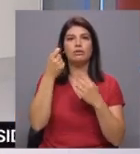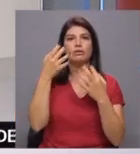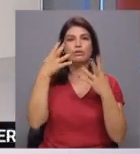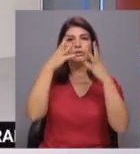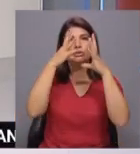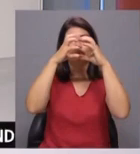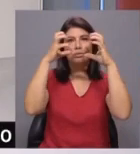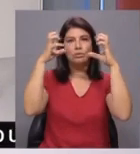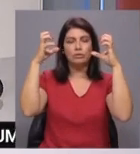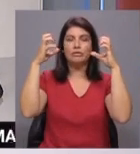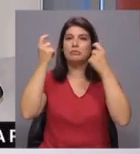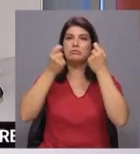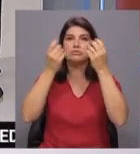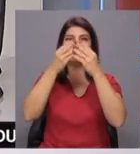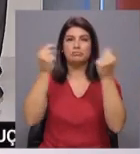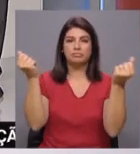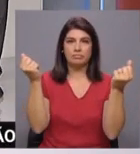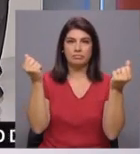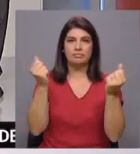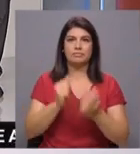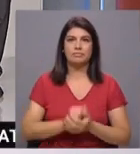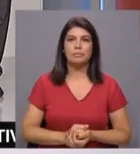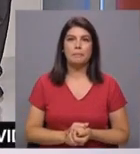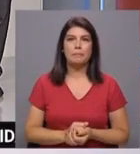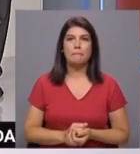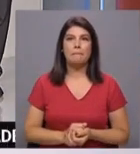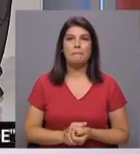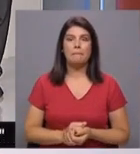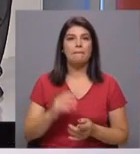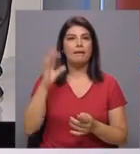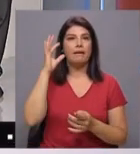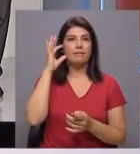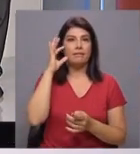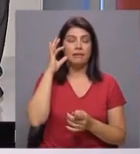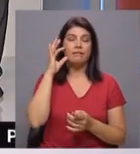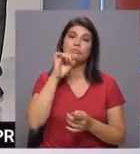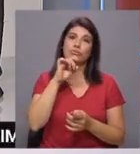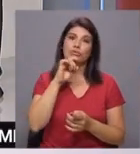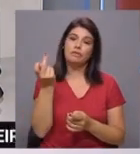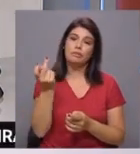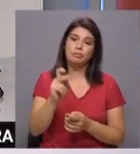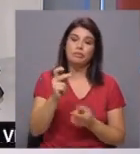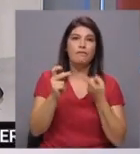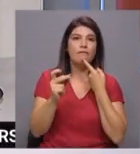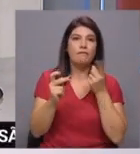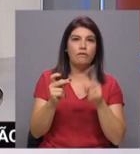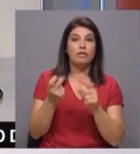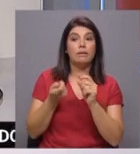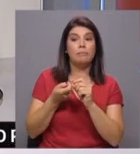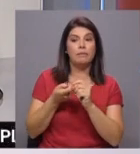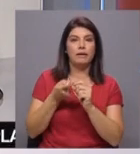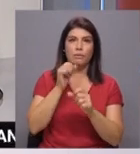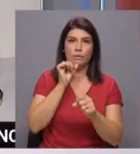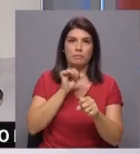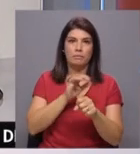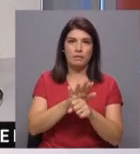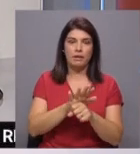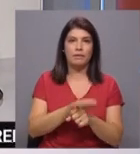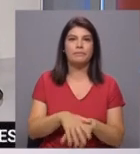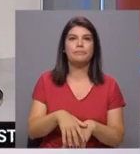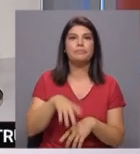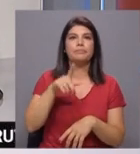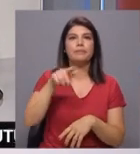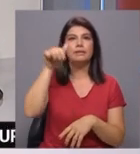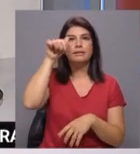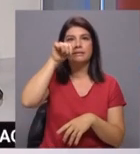Durante o período da tarde, poderão haver aqui alguns períodos de maior nobulosidade, mais junto à faixa costeira ocidental. Também todos os distritos do litoral e o distrito de